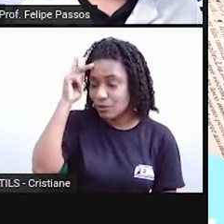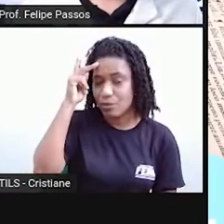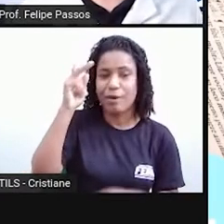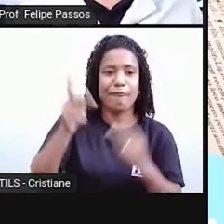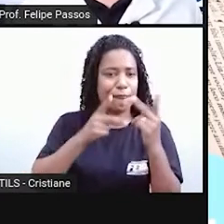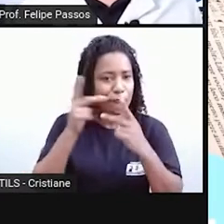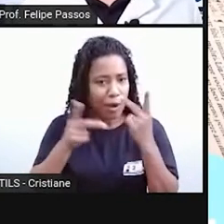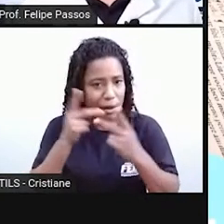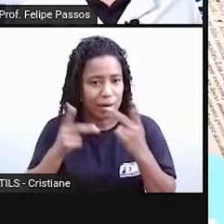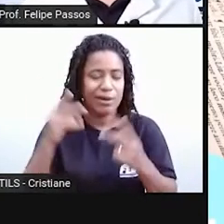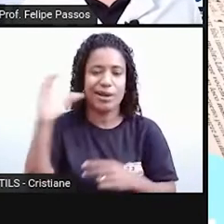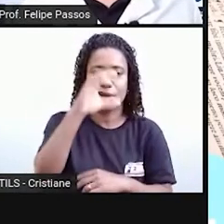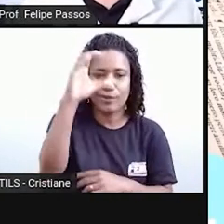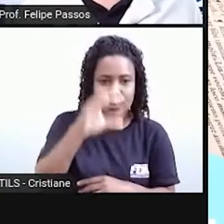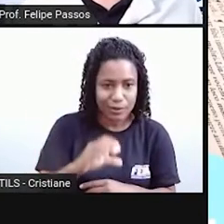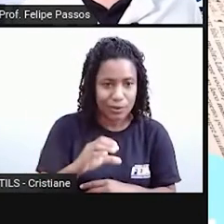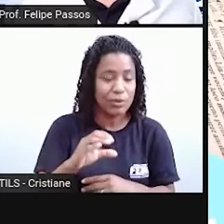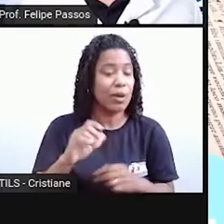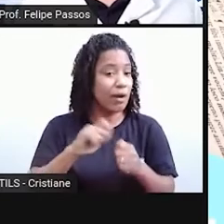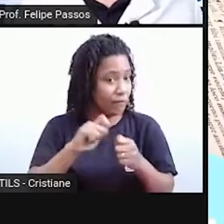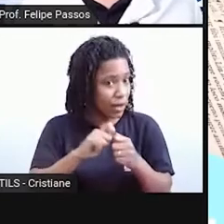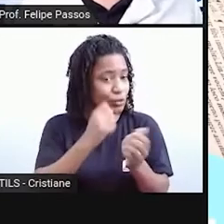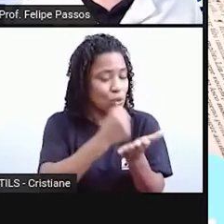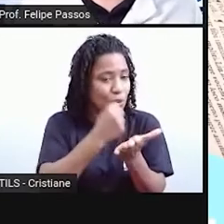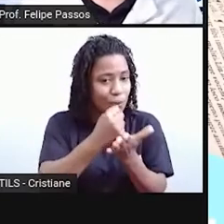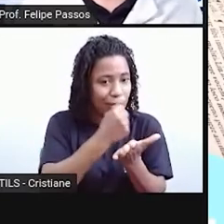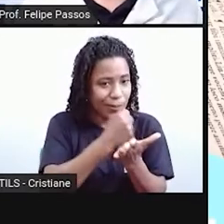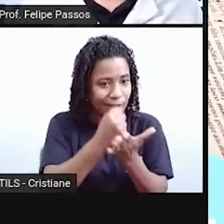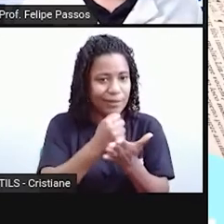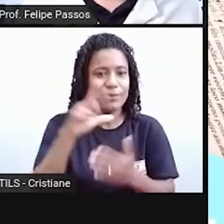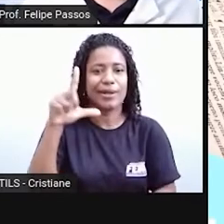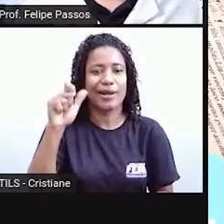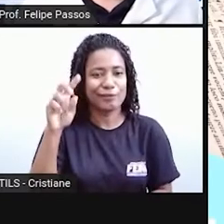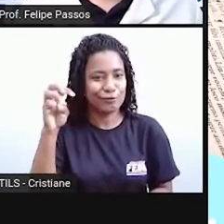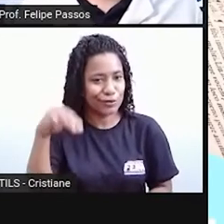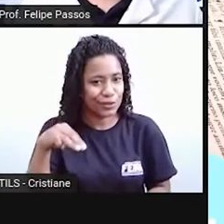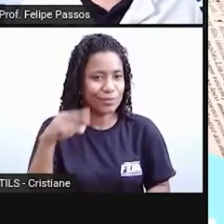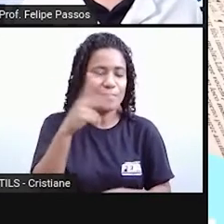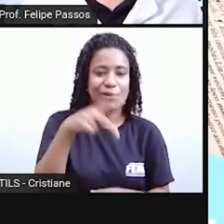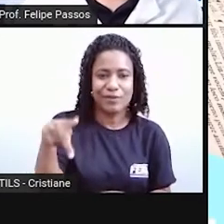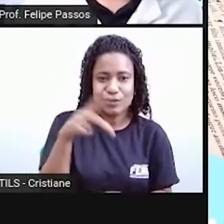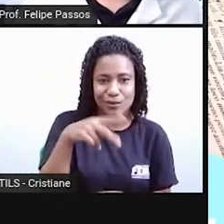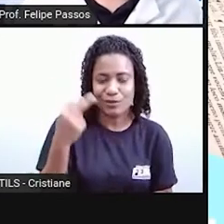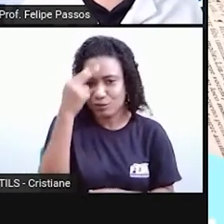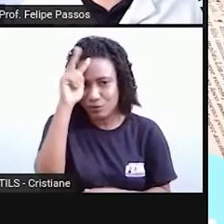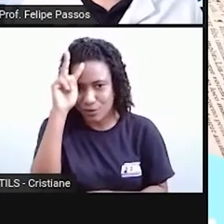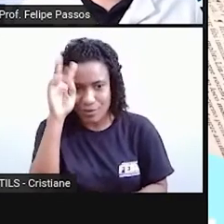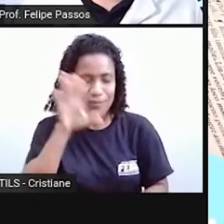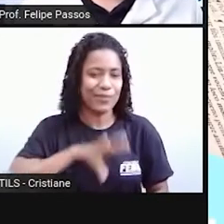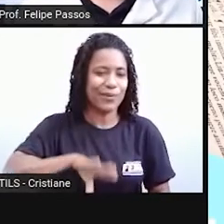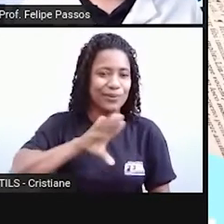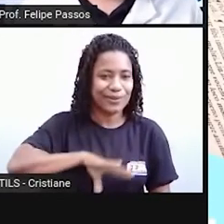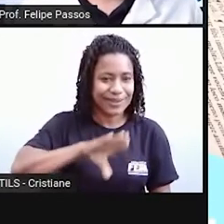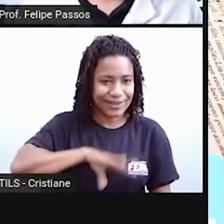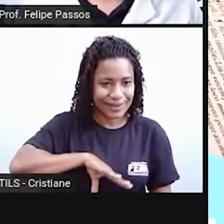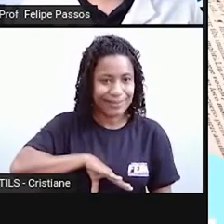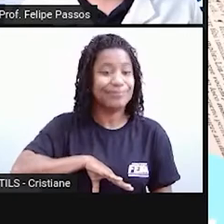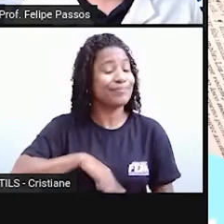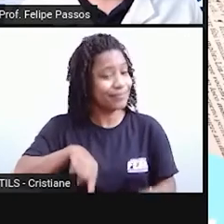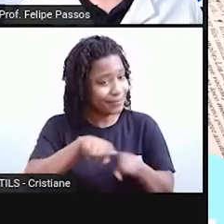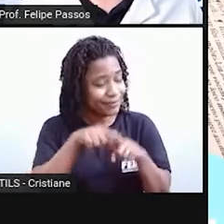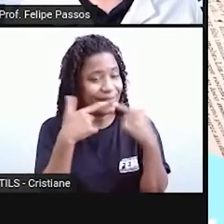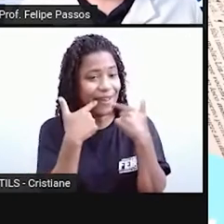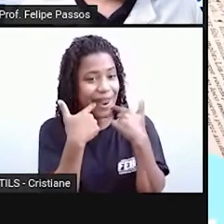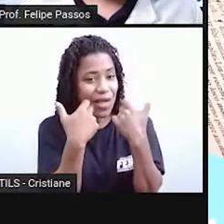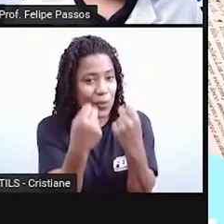Igreja Católica, ela produz documentos em latim, professores estudiosos de história, de português, os linguistas em